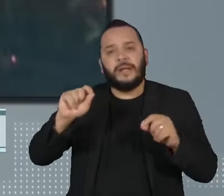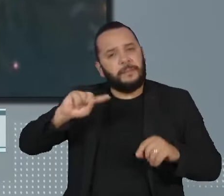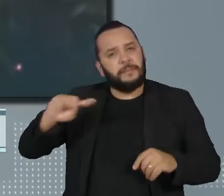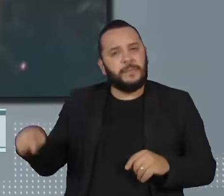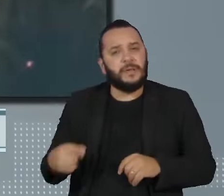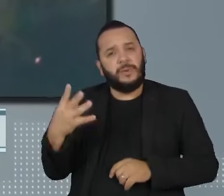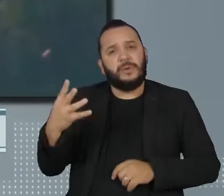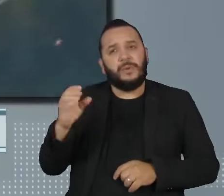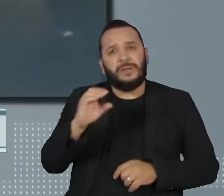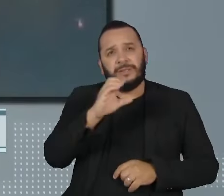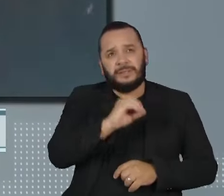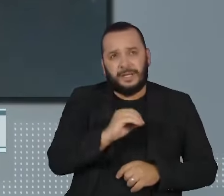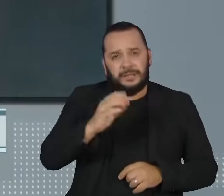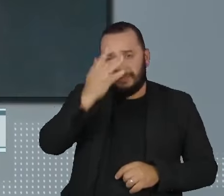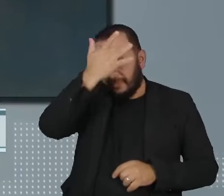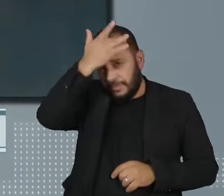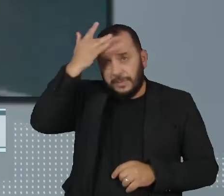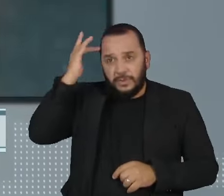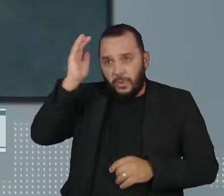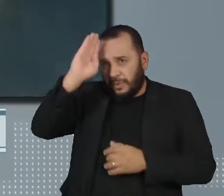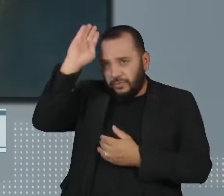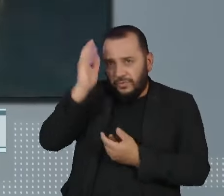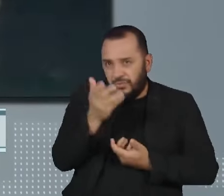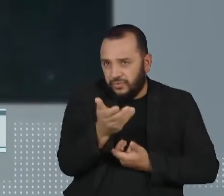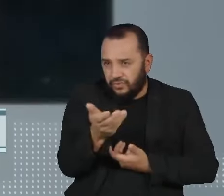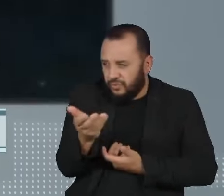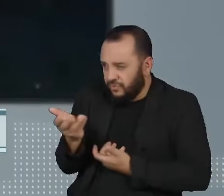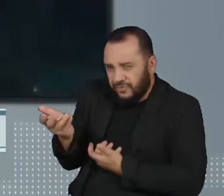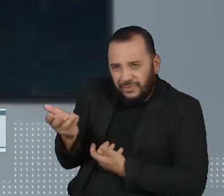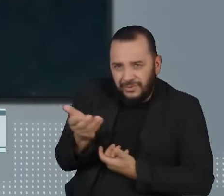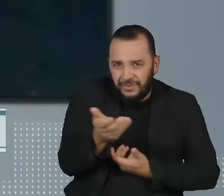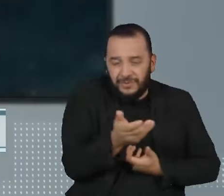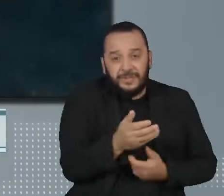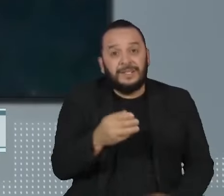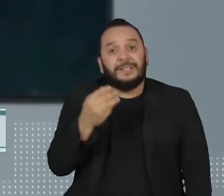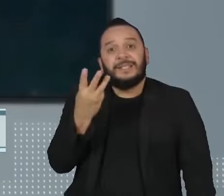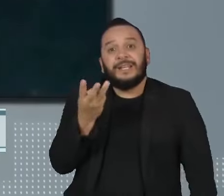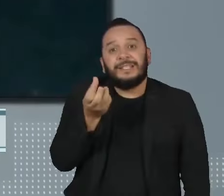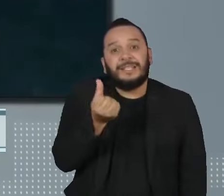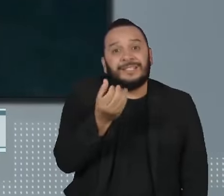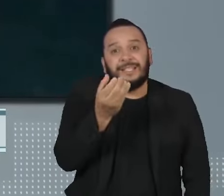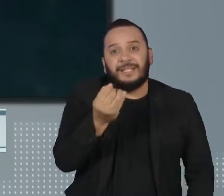1.400 brigadistas combatem o fogo em 360 frentes de contenção.